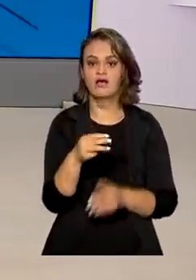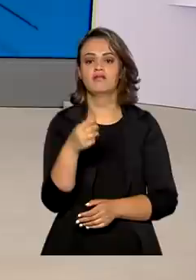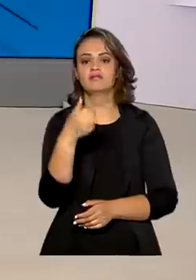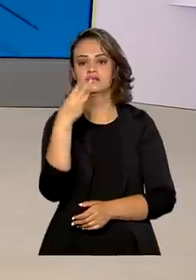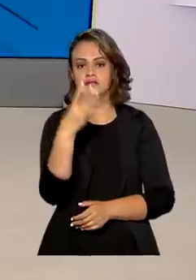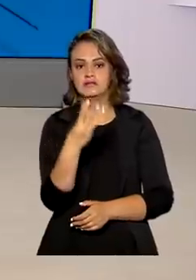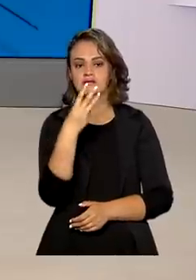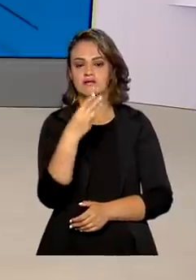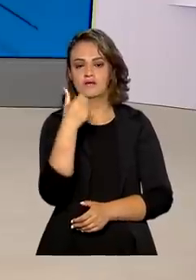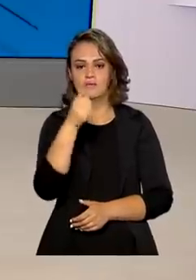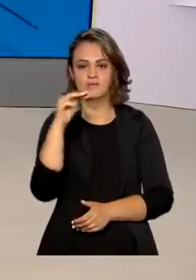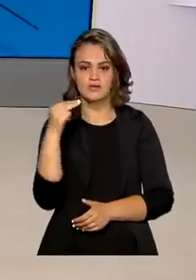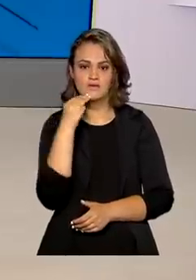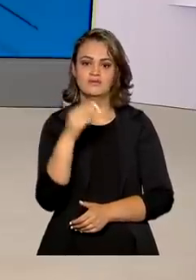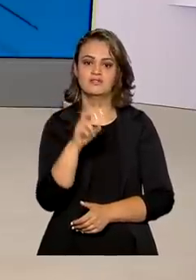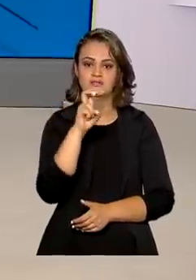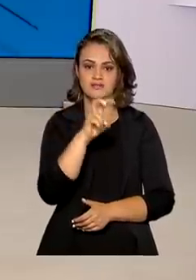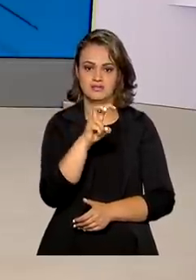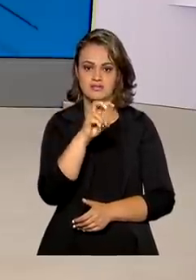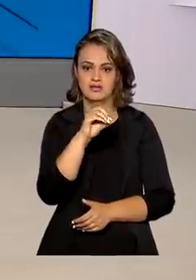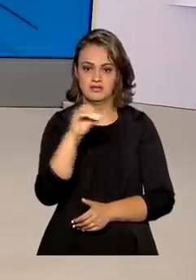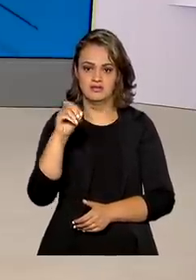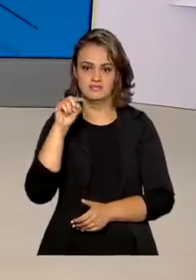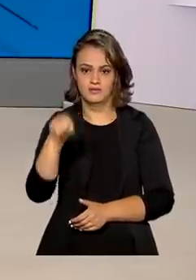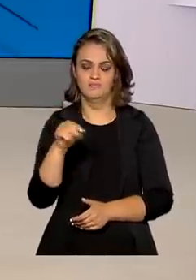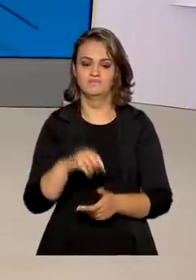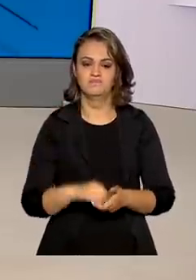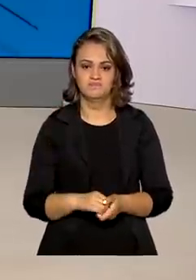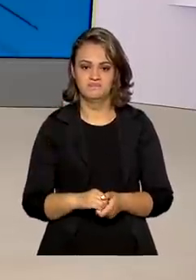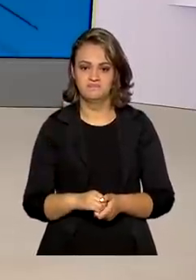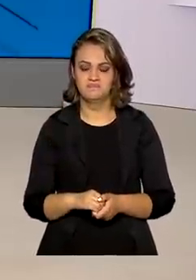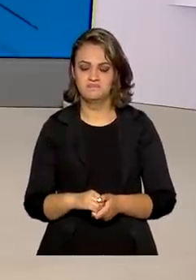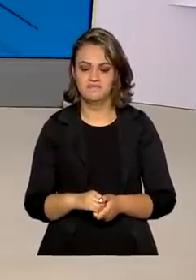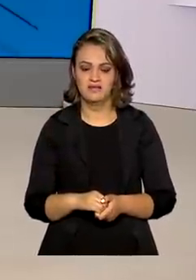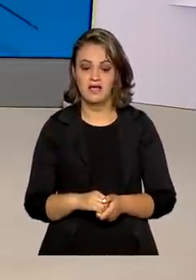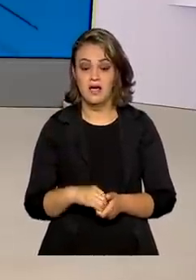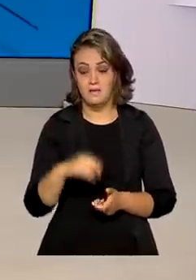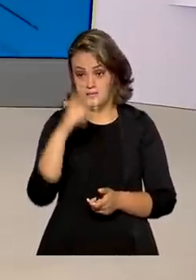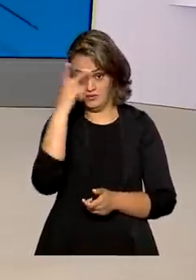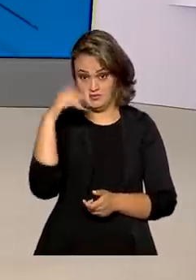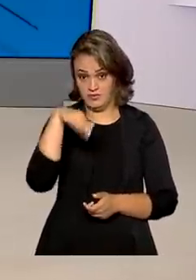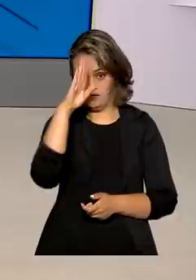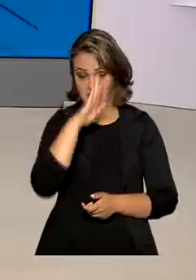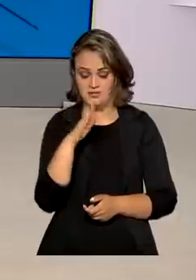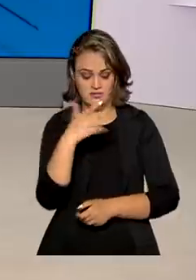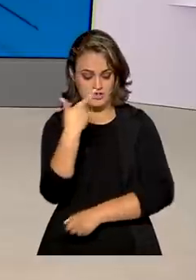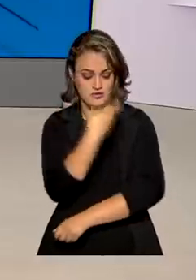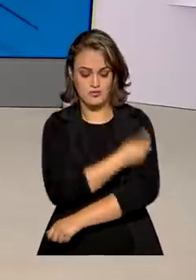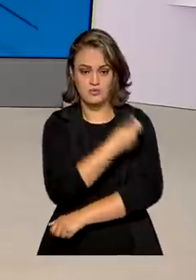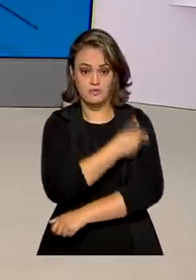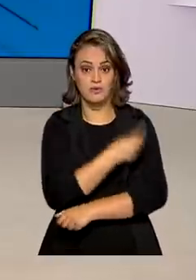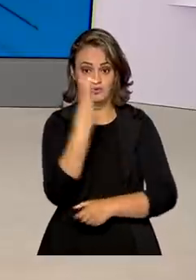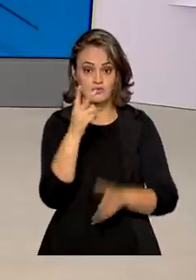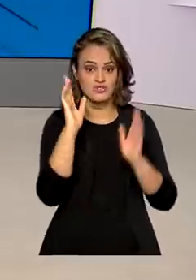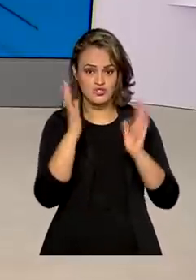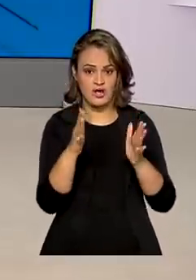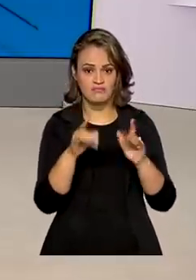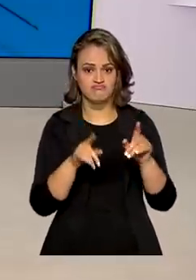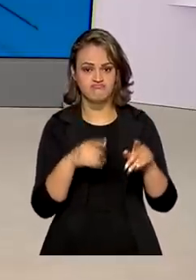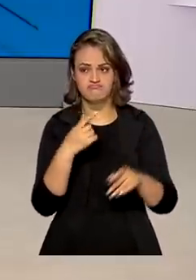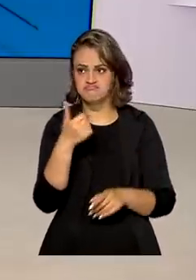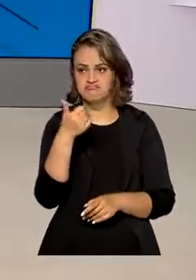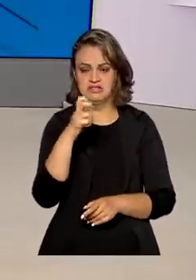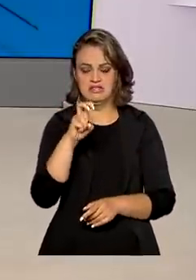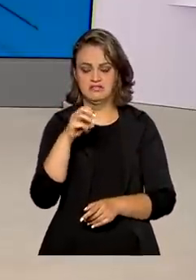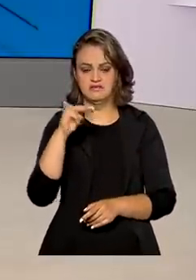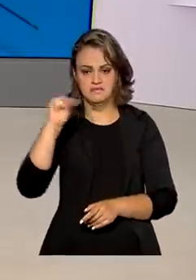.545.426 pessoas. Os brasileiros que tomaram as duas doses ultrapassam aí